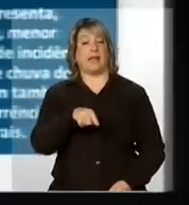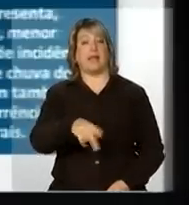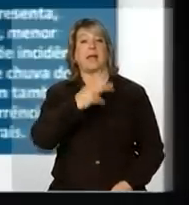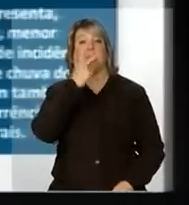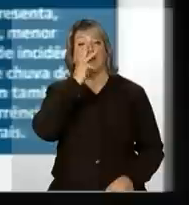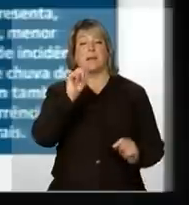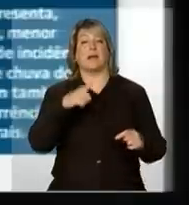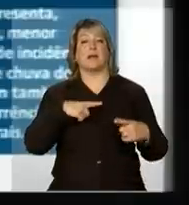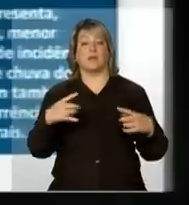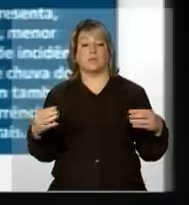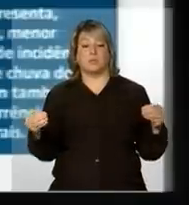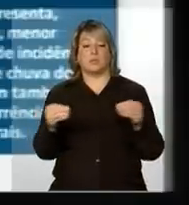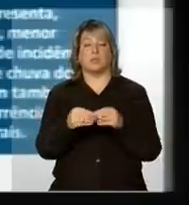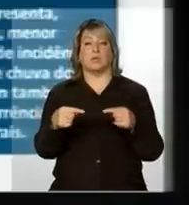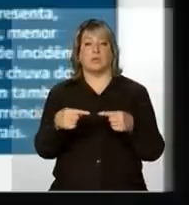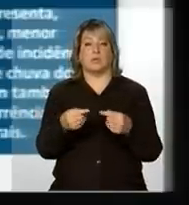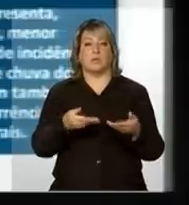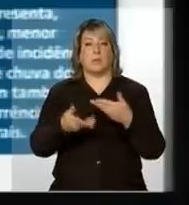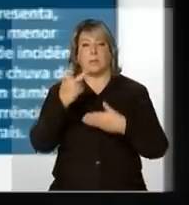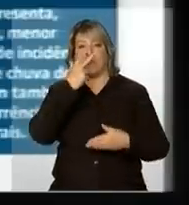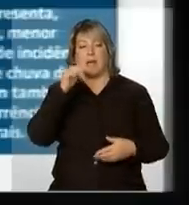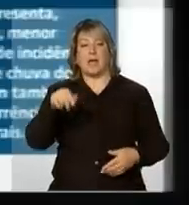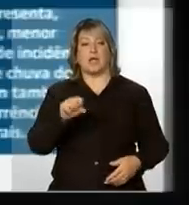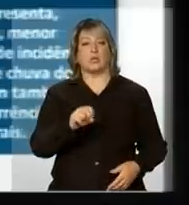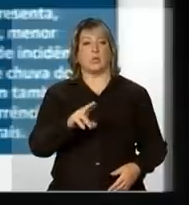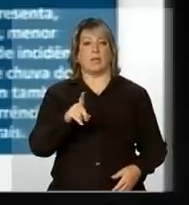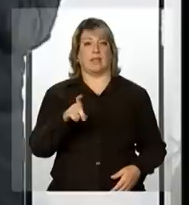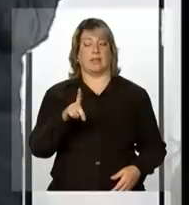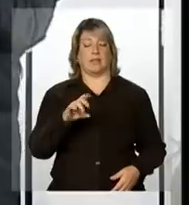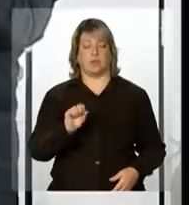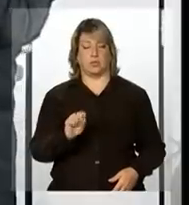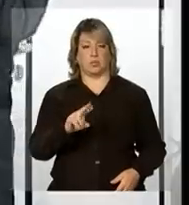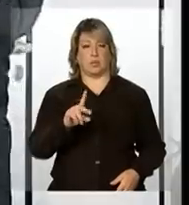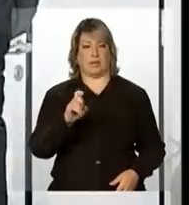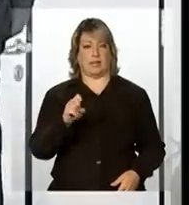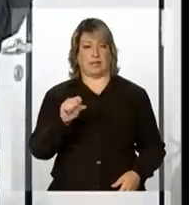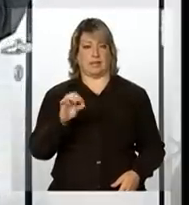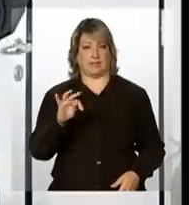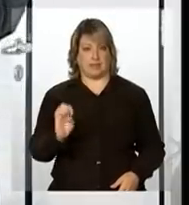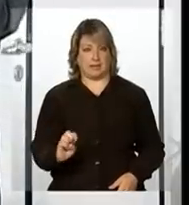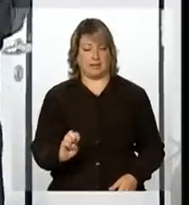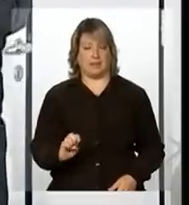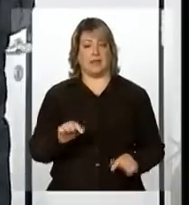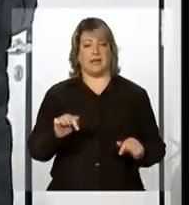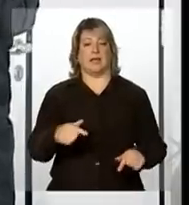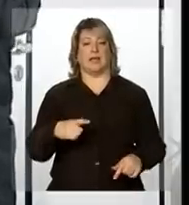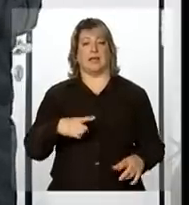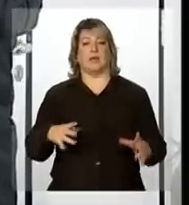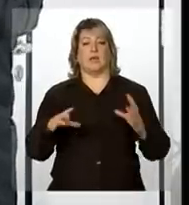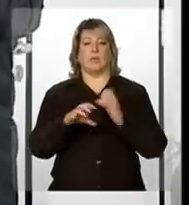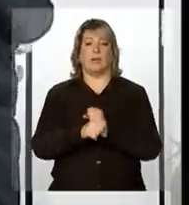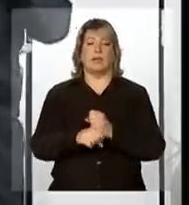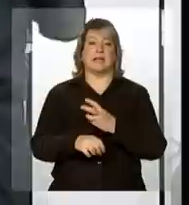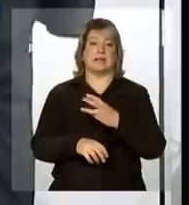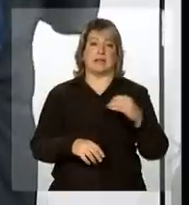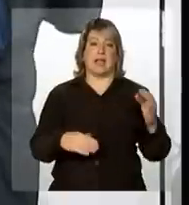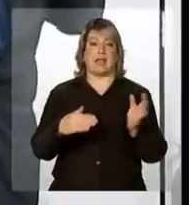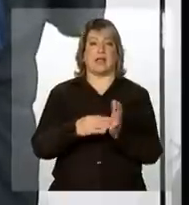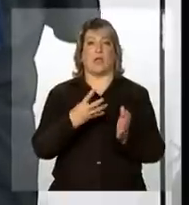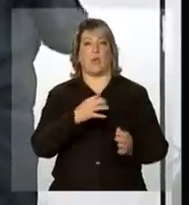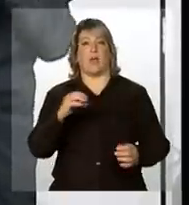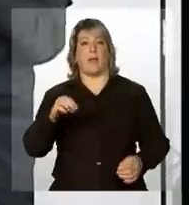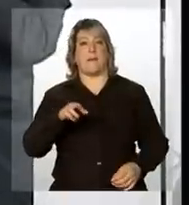de transição com o sudeste. Mas a parte mais ao sul, ela é mais ou menos dessa hora de 300 a 400 milímetros,